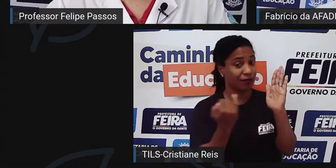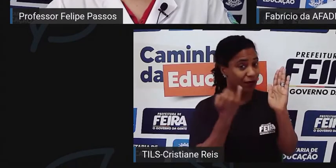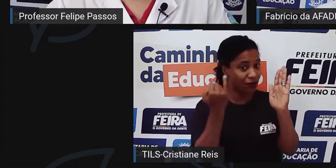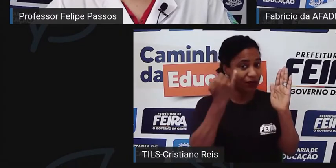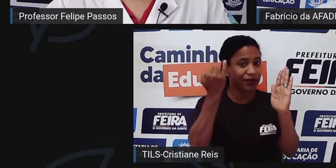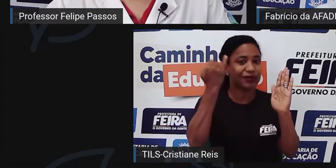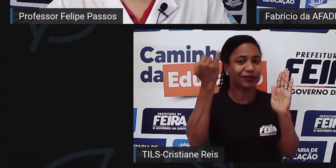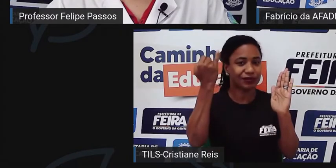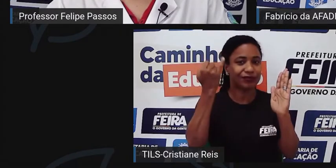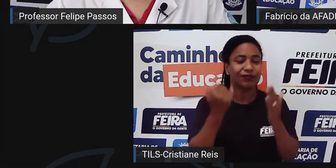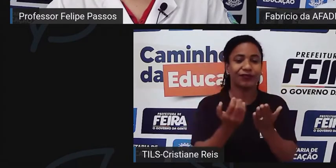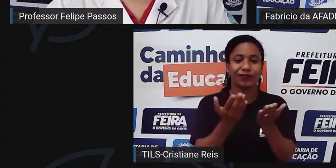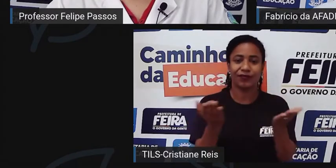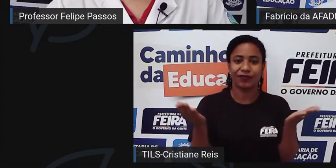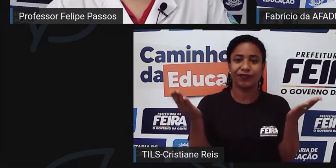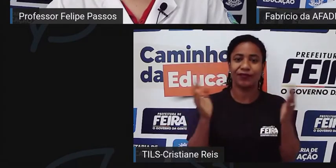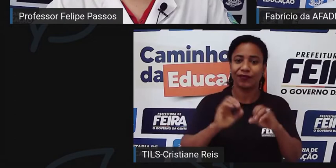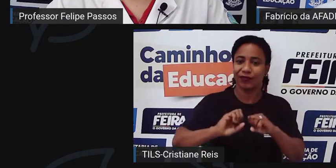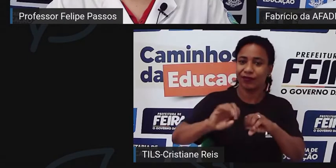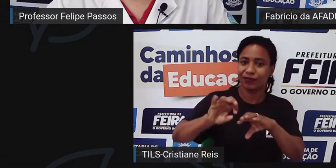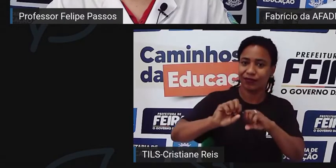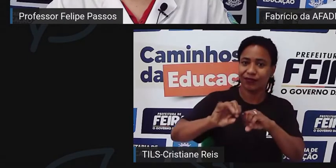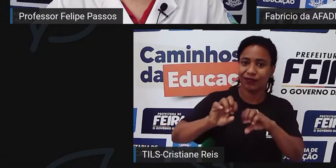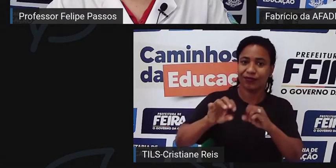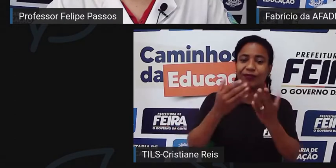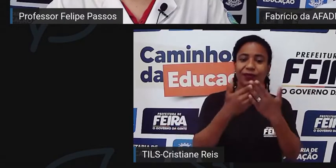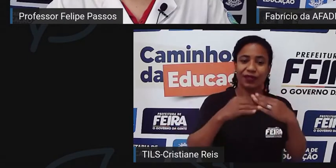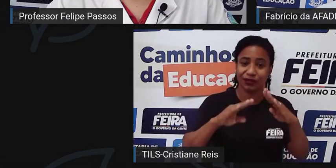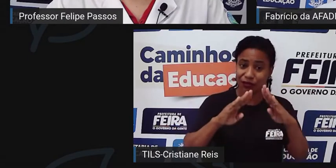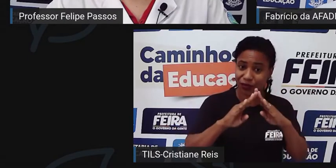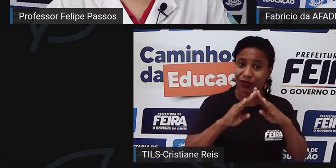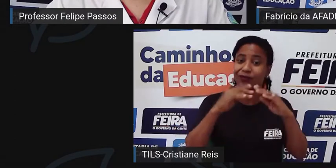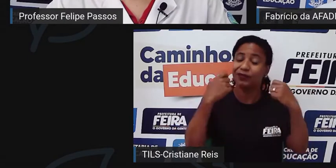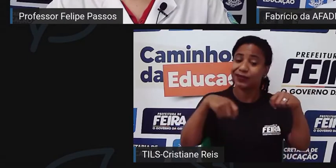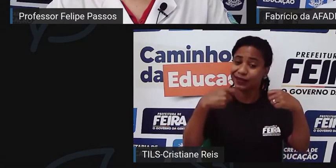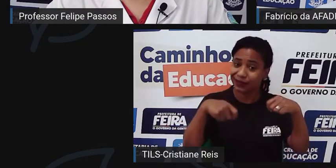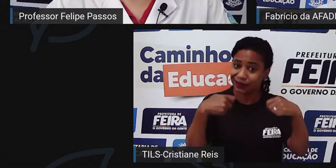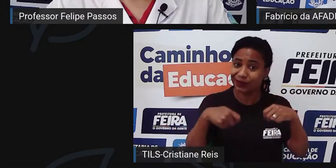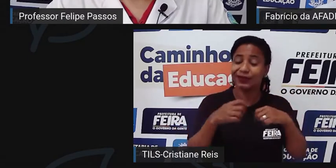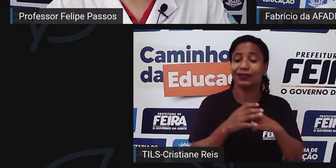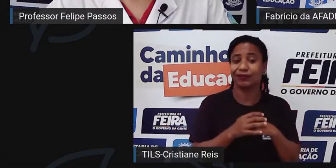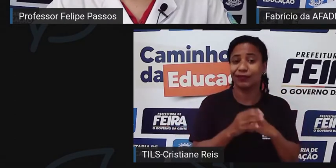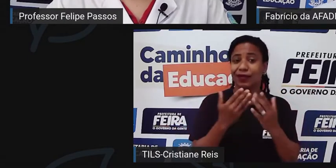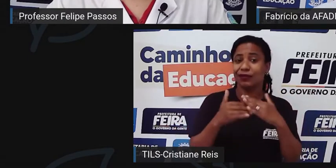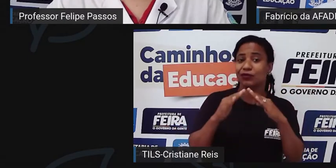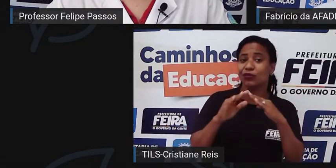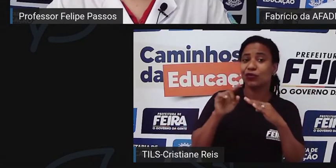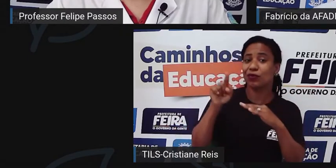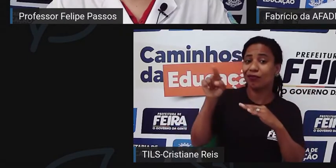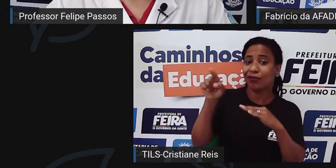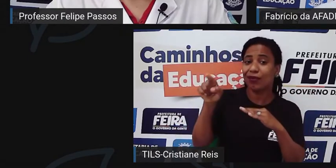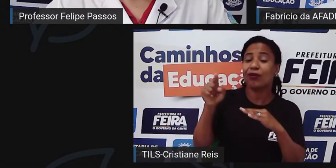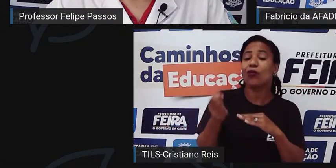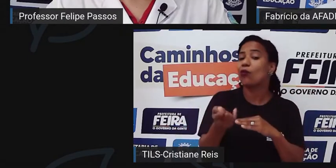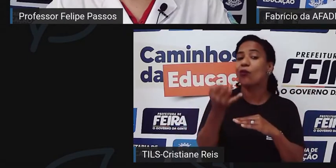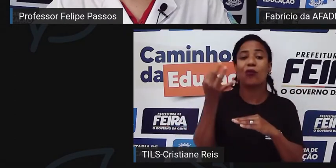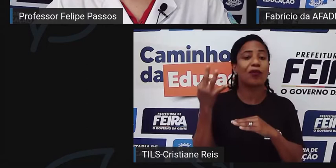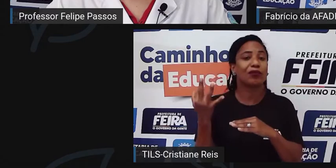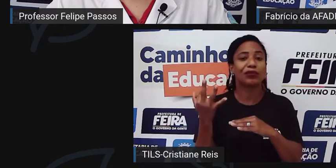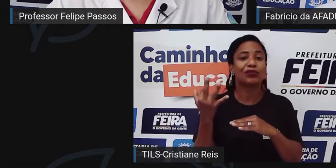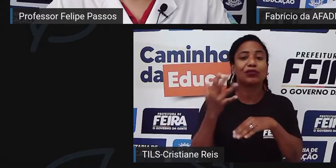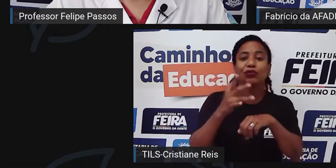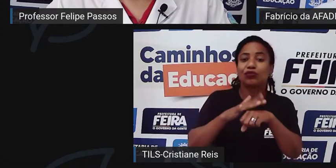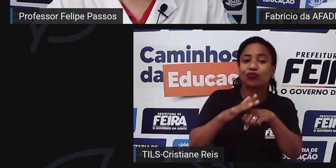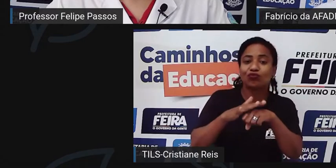falando na questão de educação. As escolas têm que saber quantas pessoas com doença falciforme estudam nas